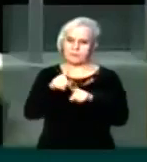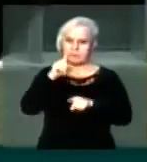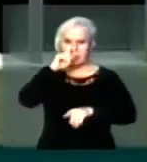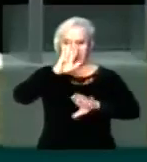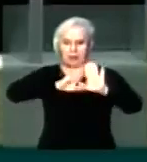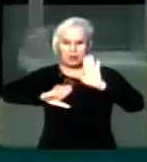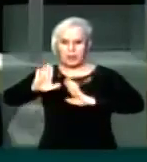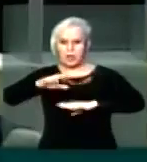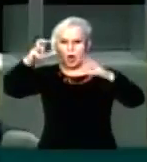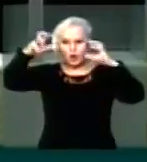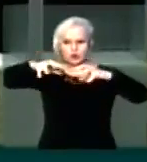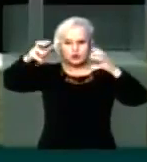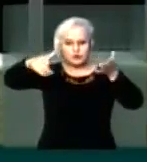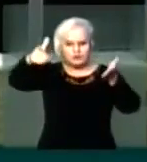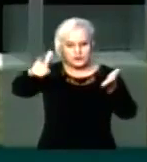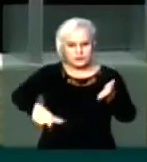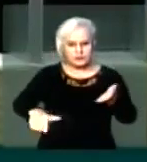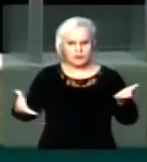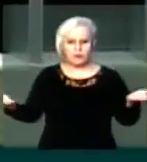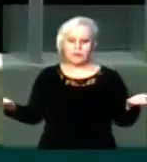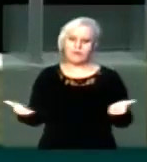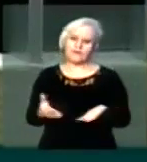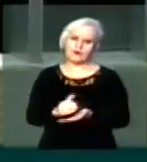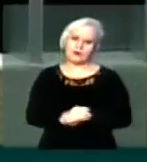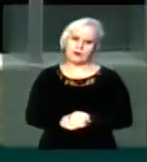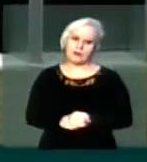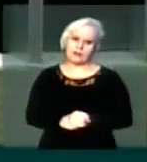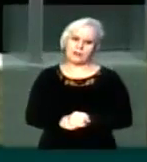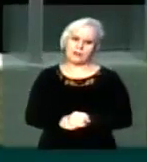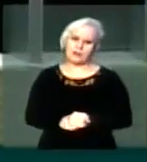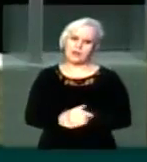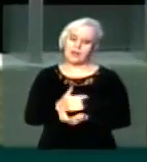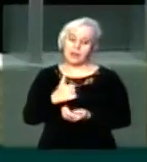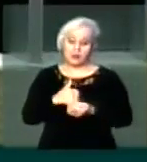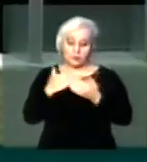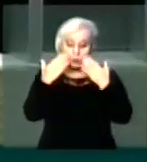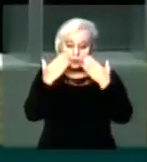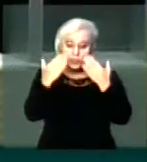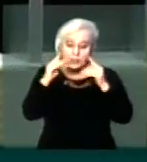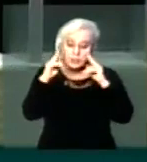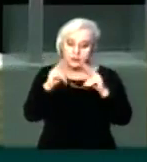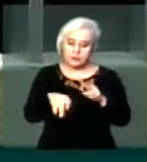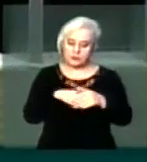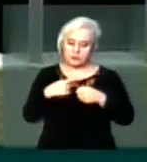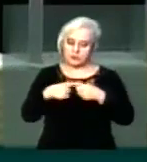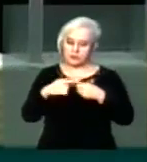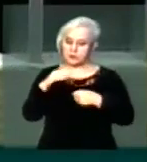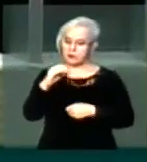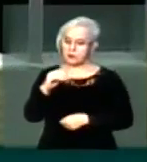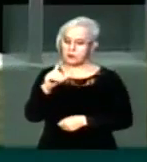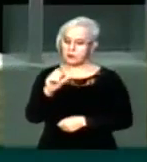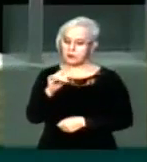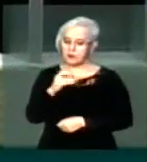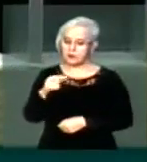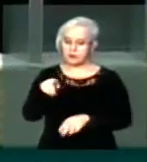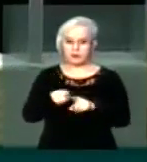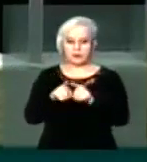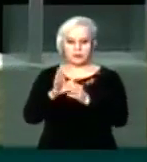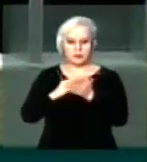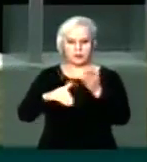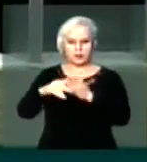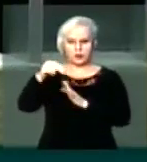iminente. A chuva voltou. Estou dizendo isso por ser testemunha da minha cidade de Colatina. E todo o Noroeste do Espírito Santo foi